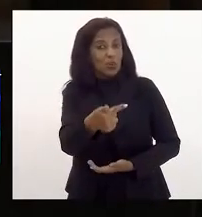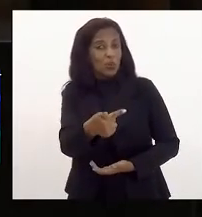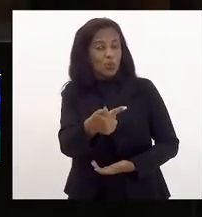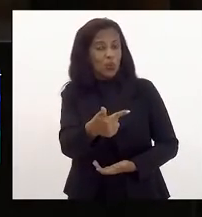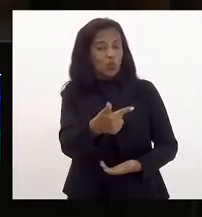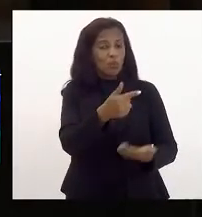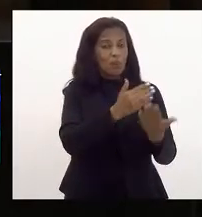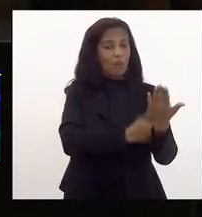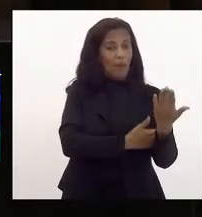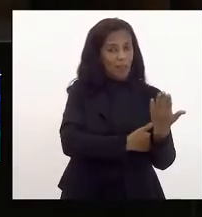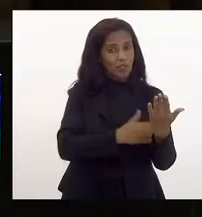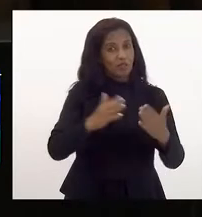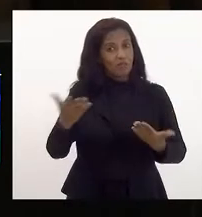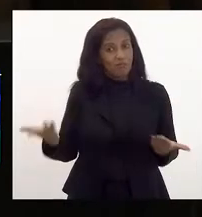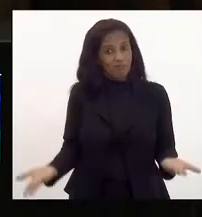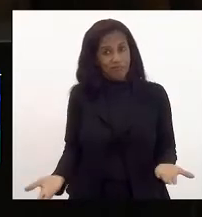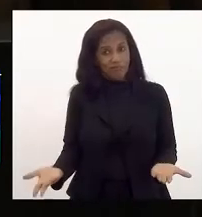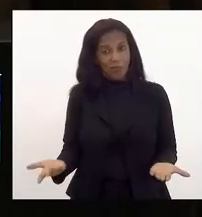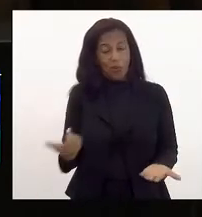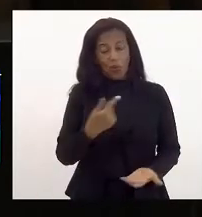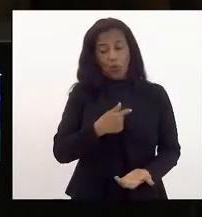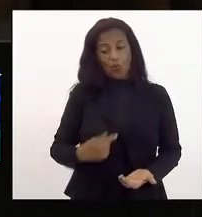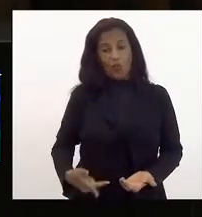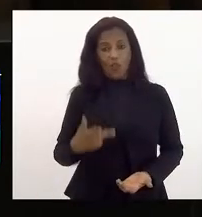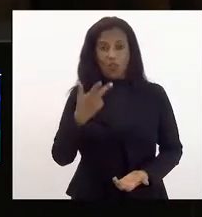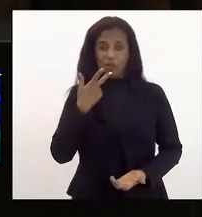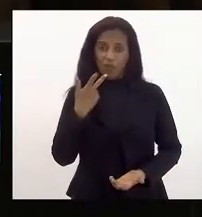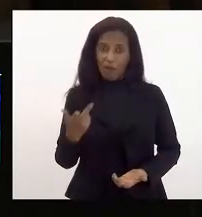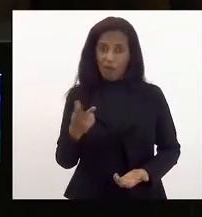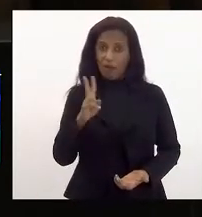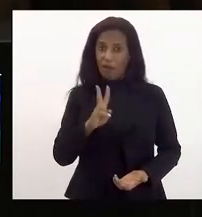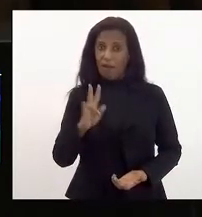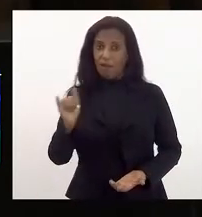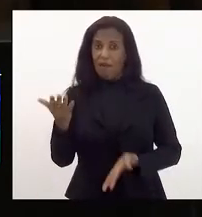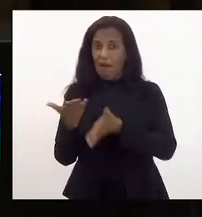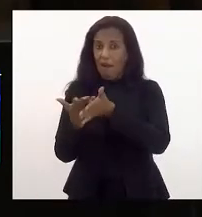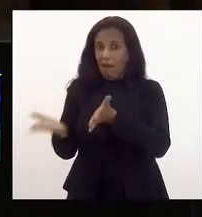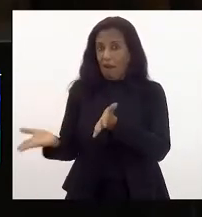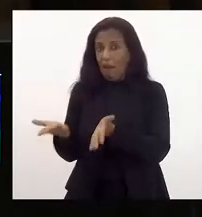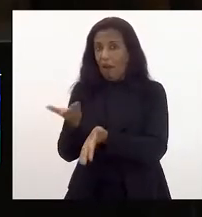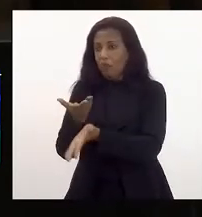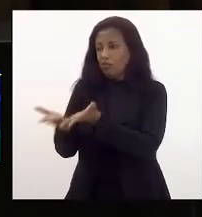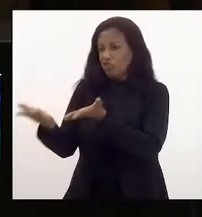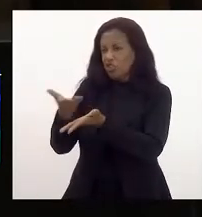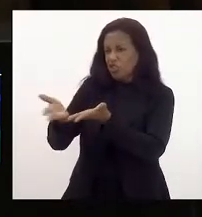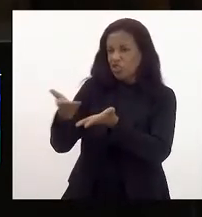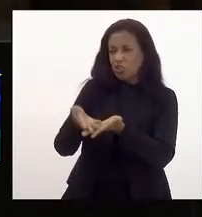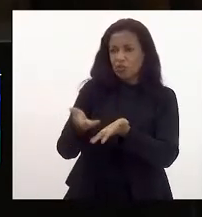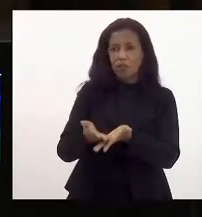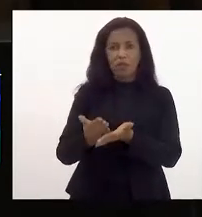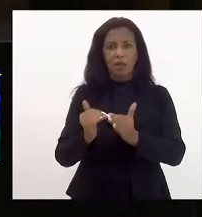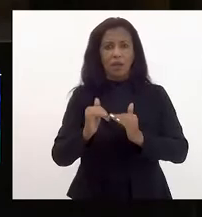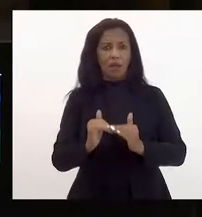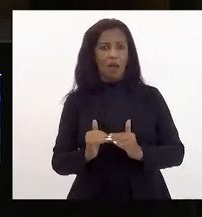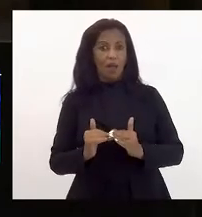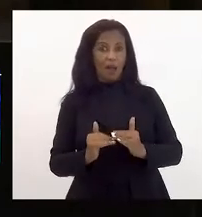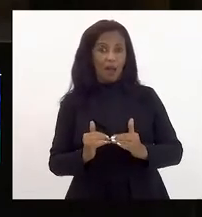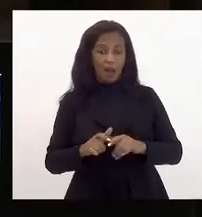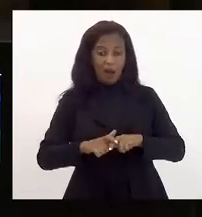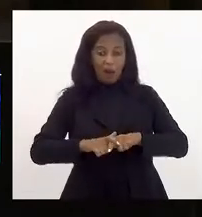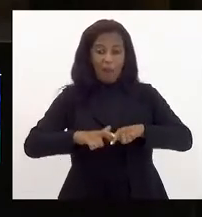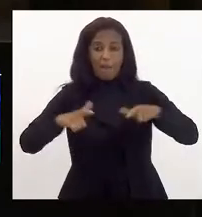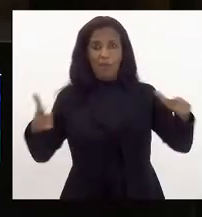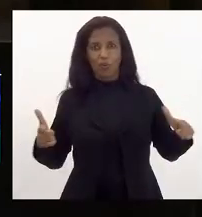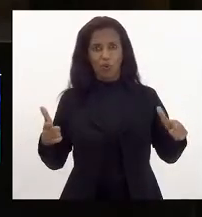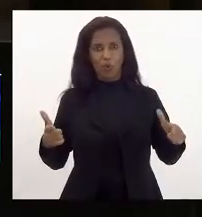ou seja o governo que disse que vai acabar com as despesas aumentou a